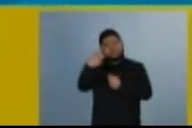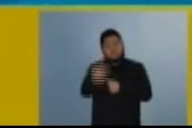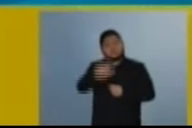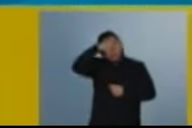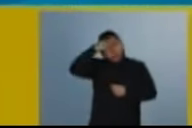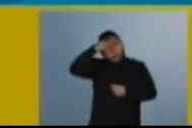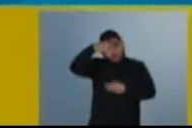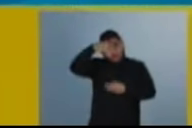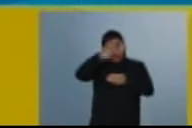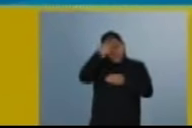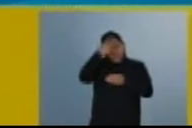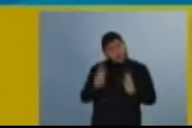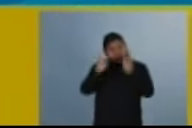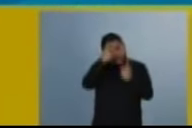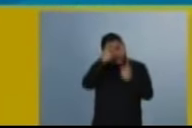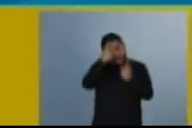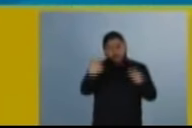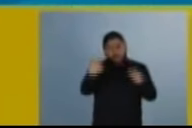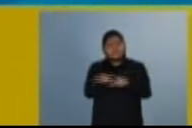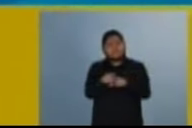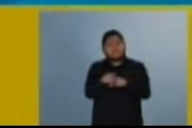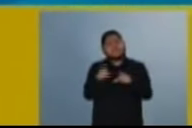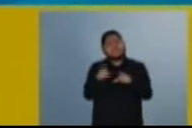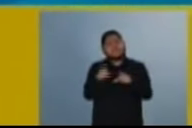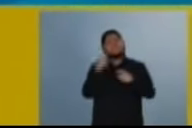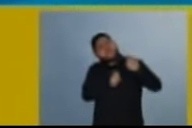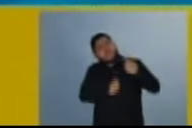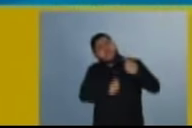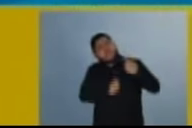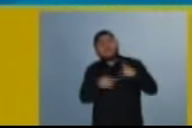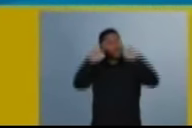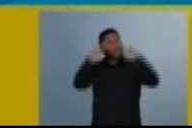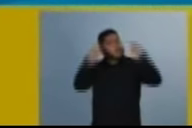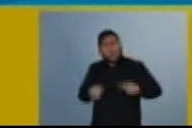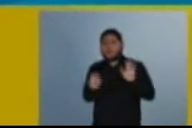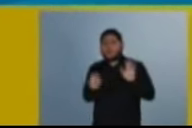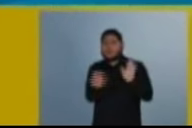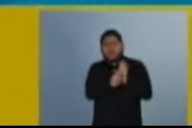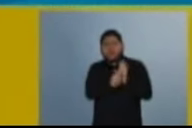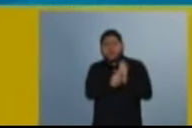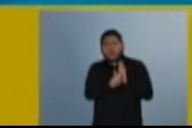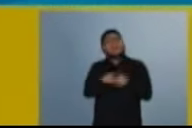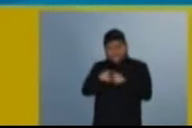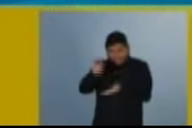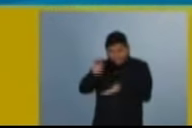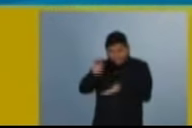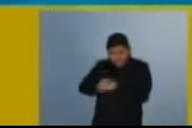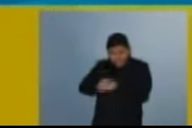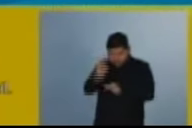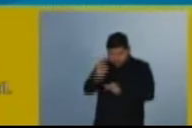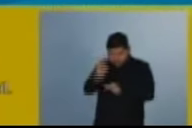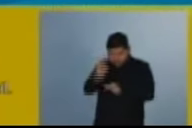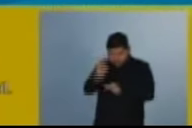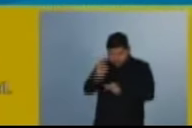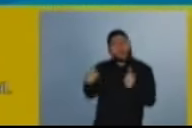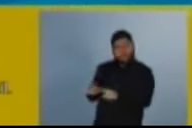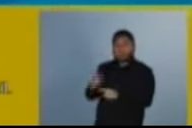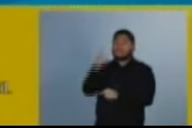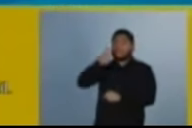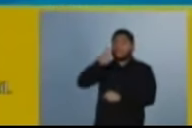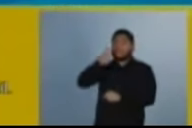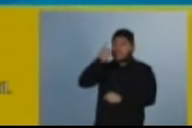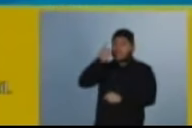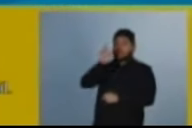Grosso. Vote em alguém que valoriza quem trabalha e que se preocupe com a vida e que seja contra as drogas e que condena as